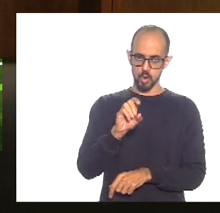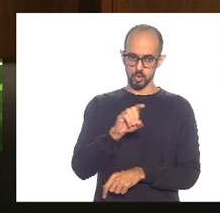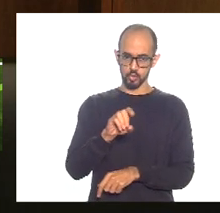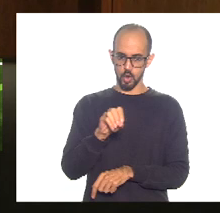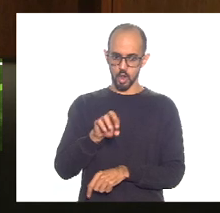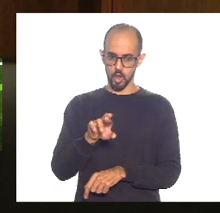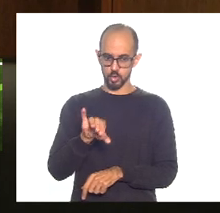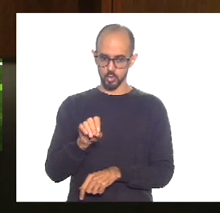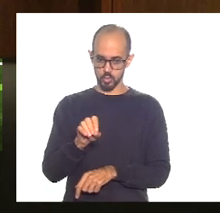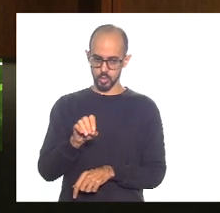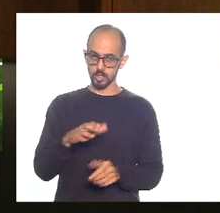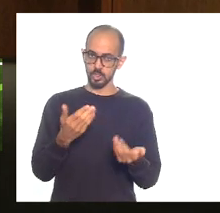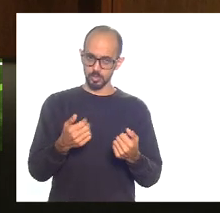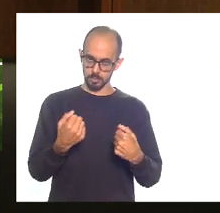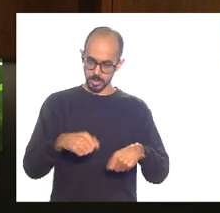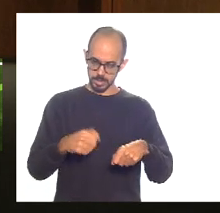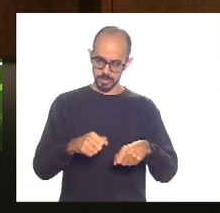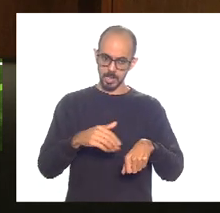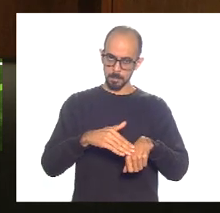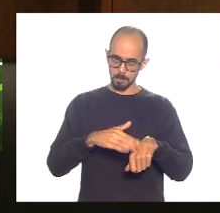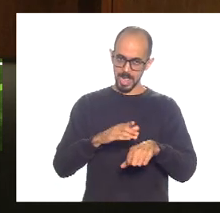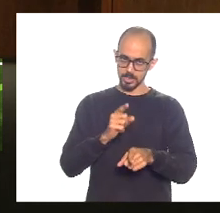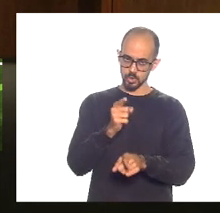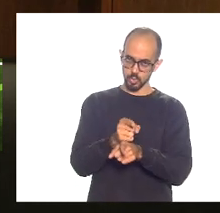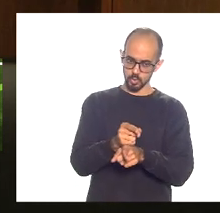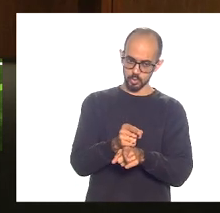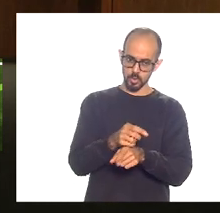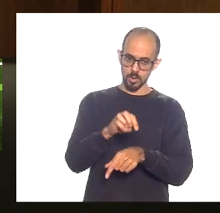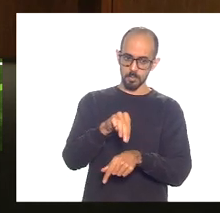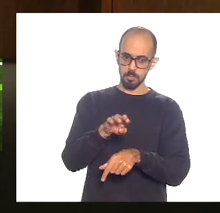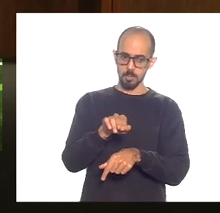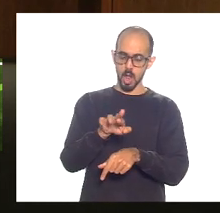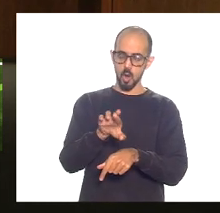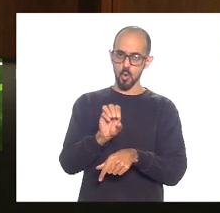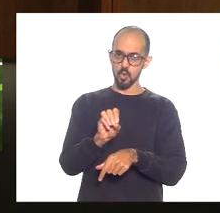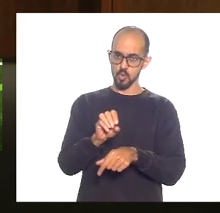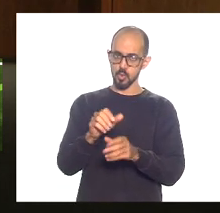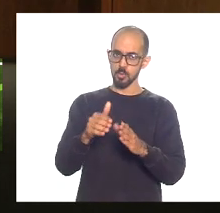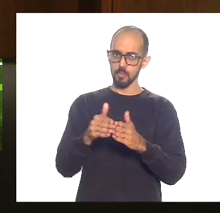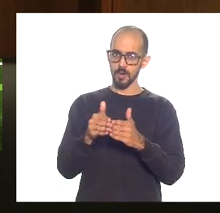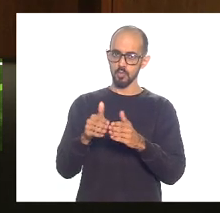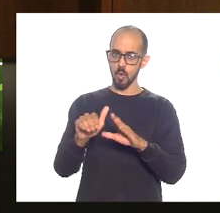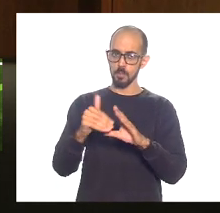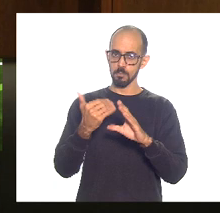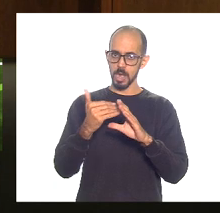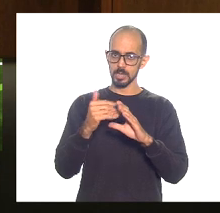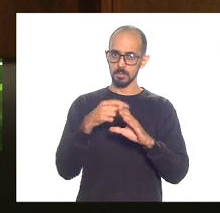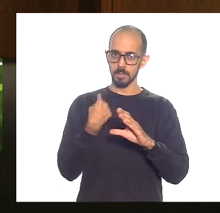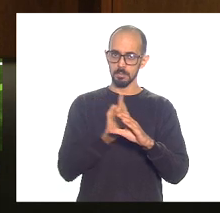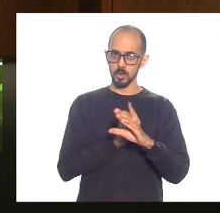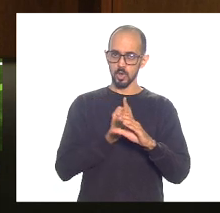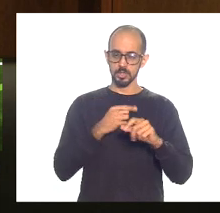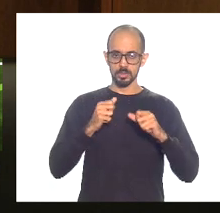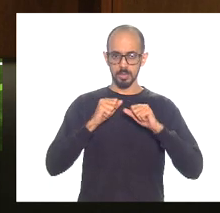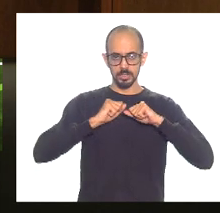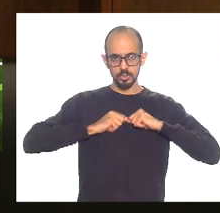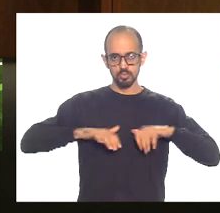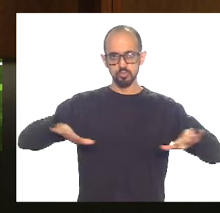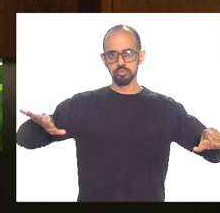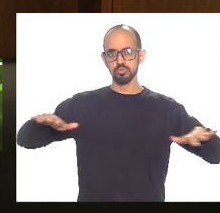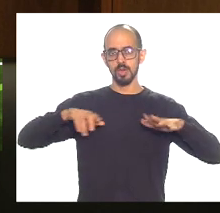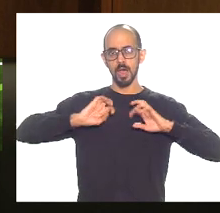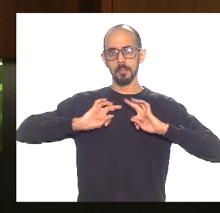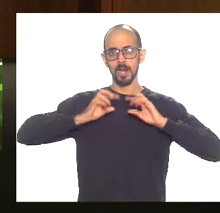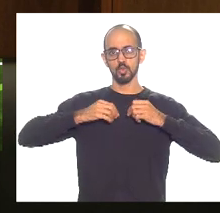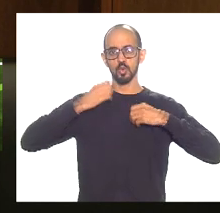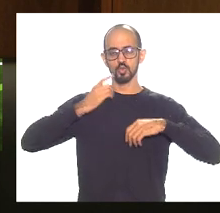encontros precisamos gerar fazer favor Mauro mandar para a gente distribuir para todos os parlamentares essa